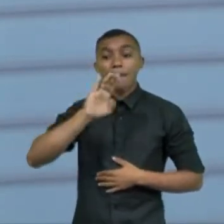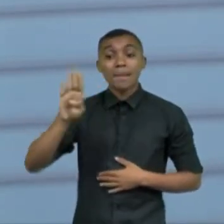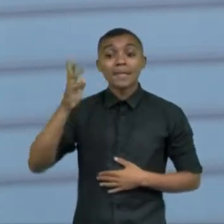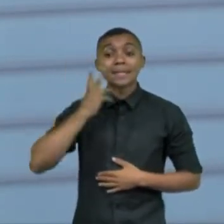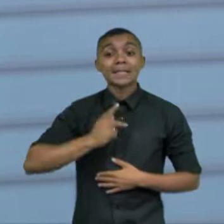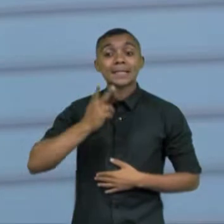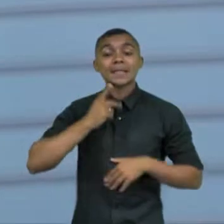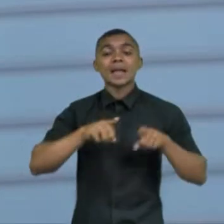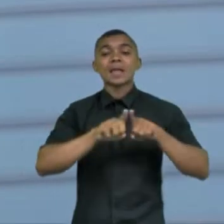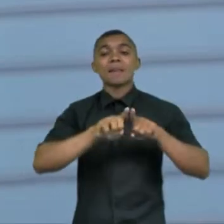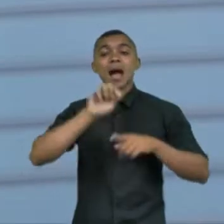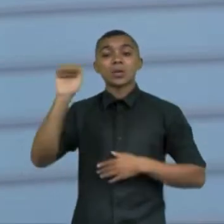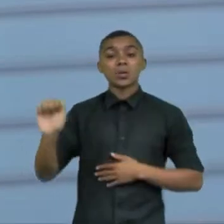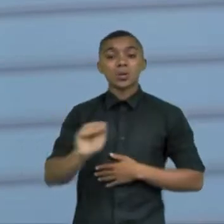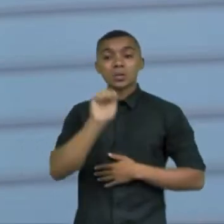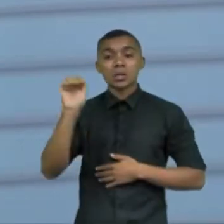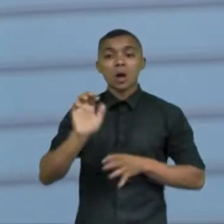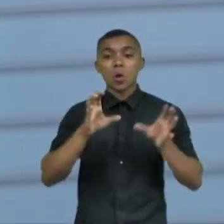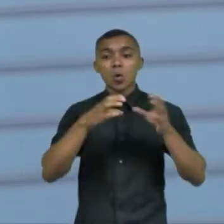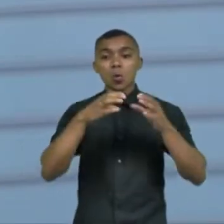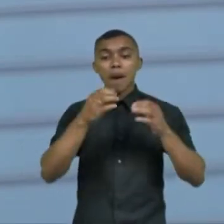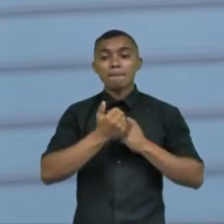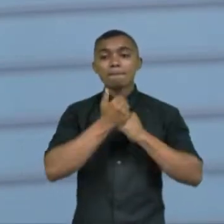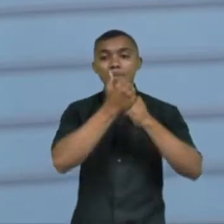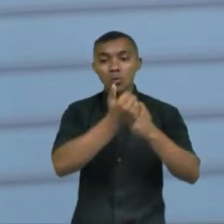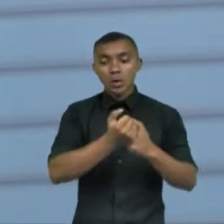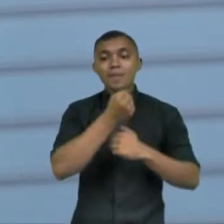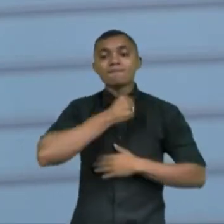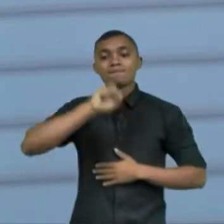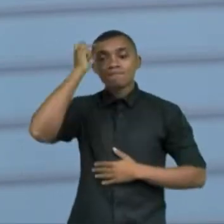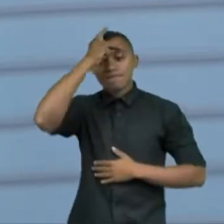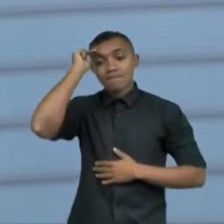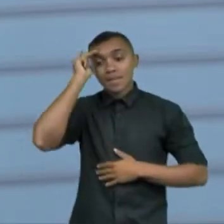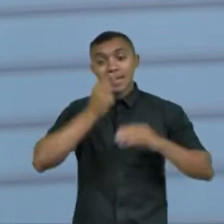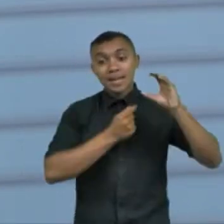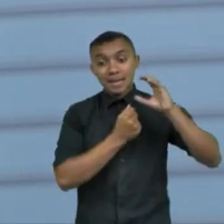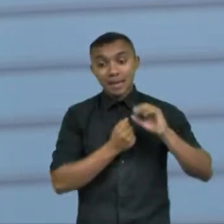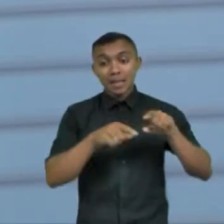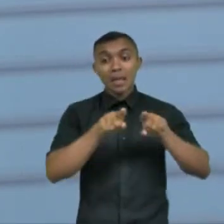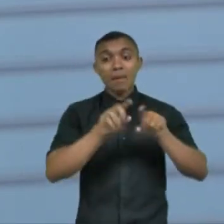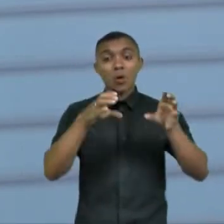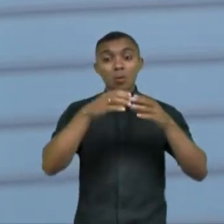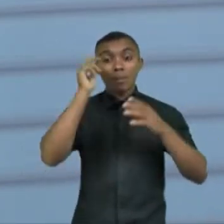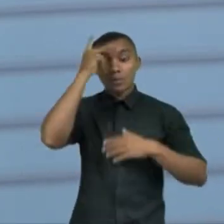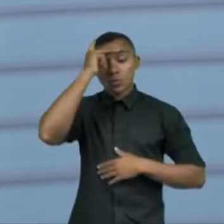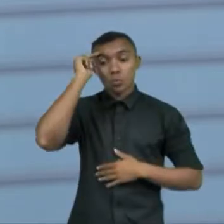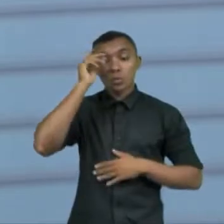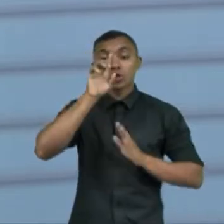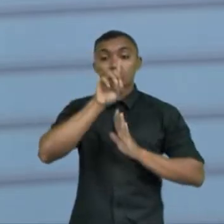Associação da Cearense Defesa do Consumidor e a Comissão Nacional dos Direitos dos Autistas